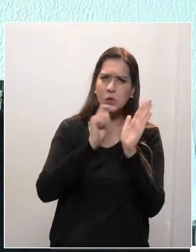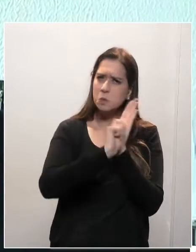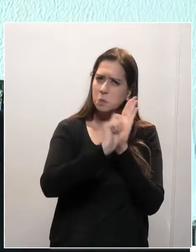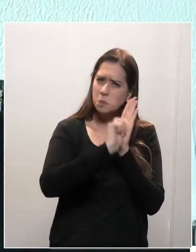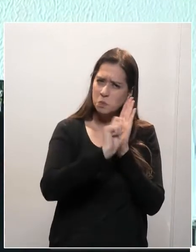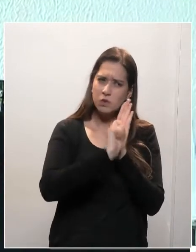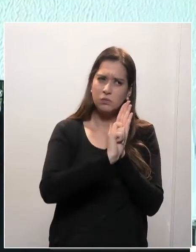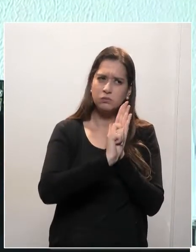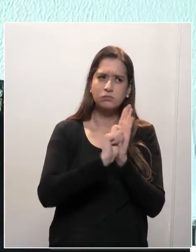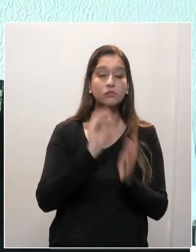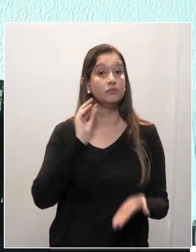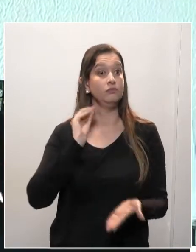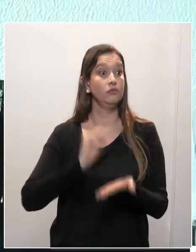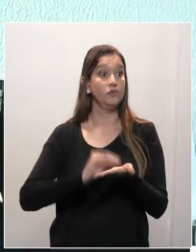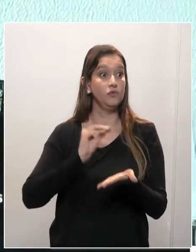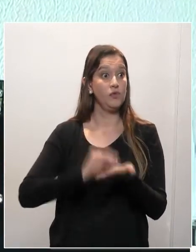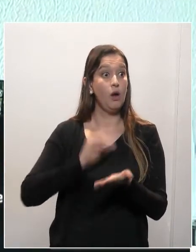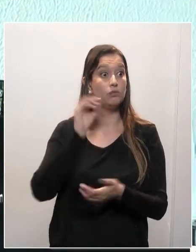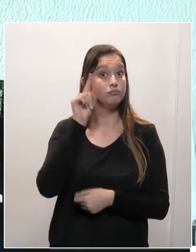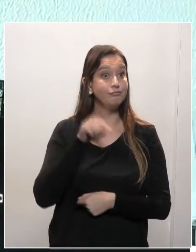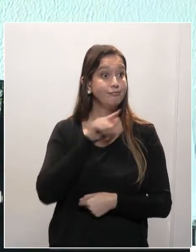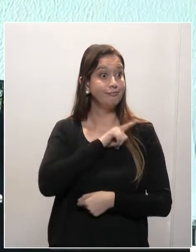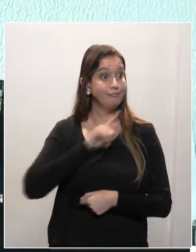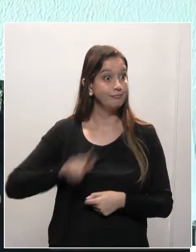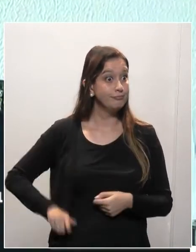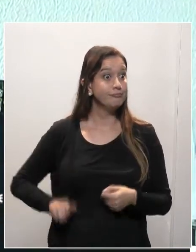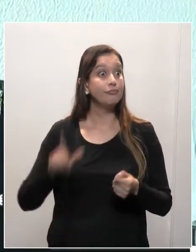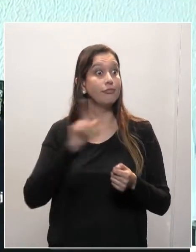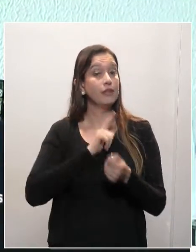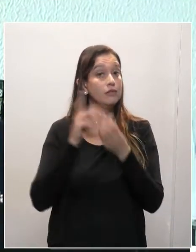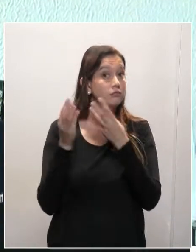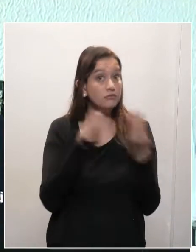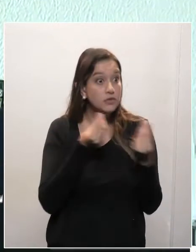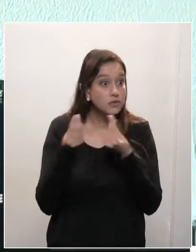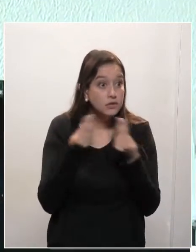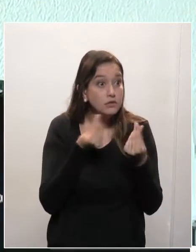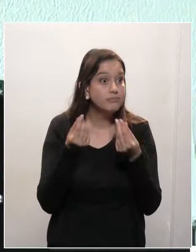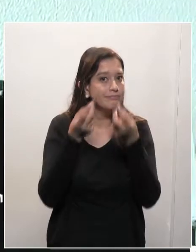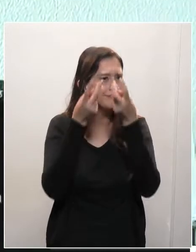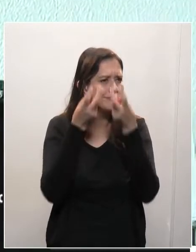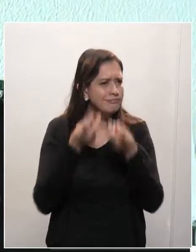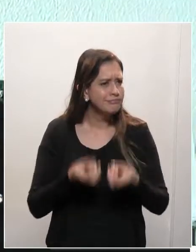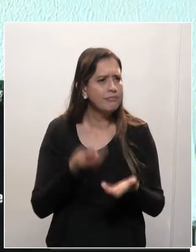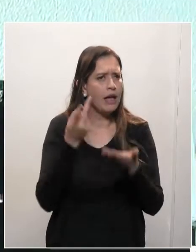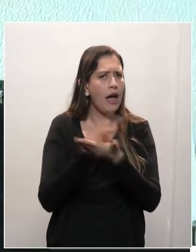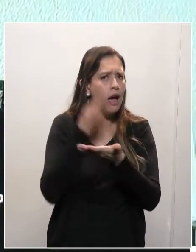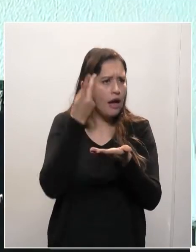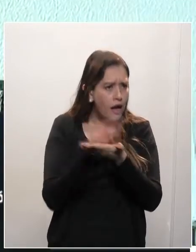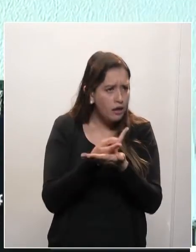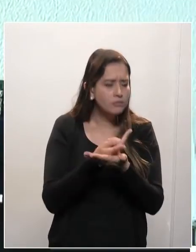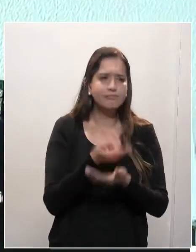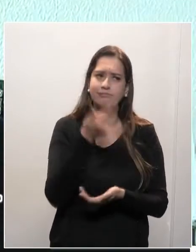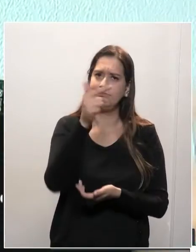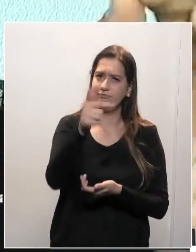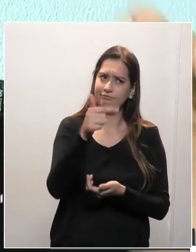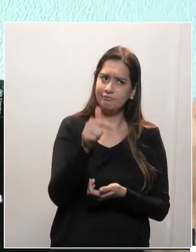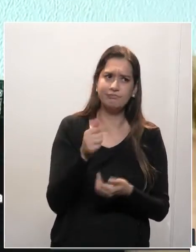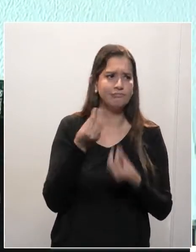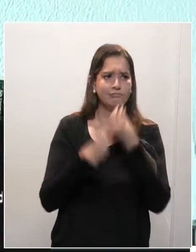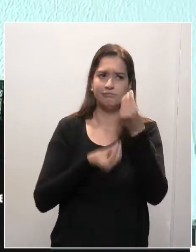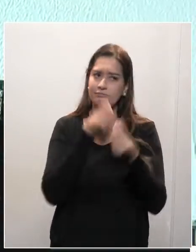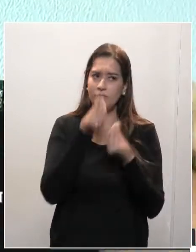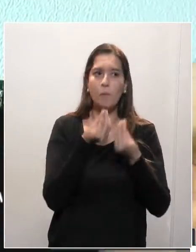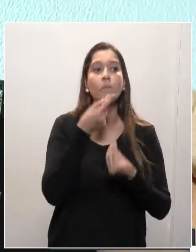ao governo do Estado um pouco de sensibilidade para identificar isso. Eu não tenho como não classificar. É um projeto